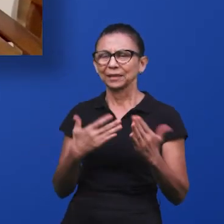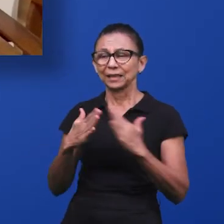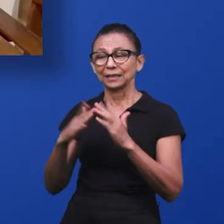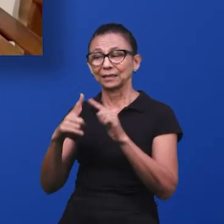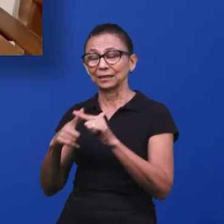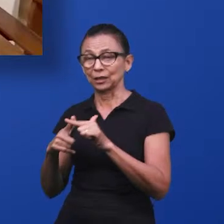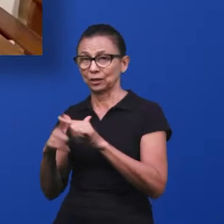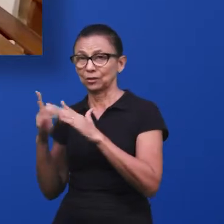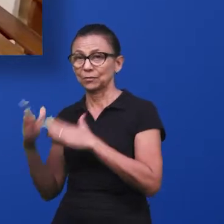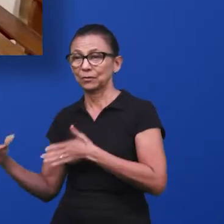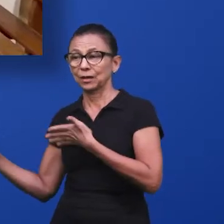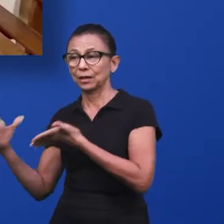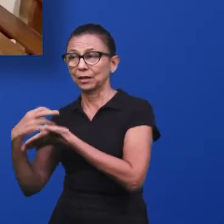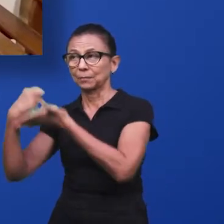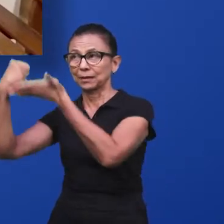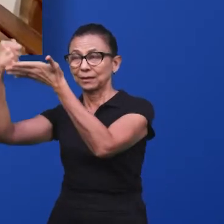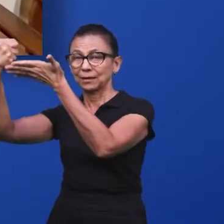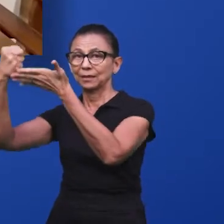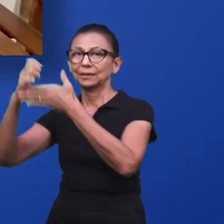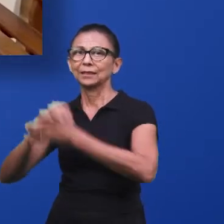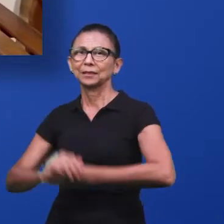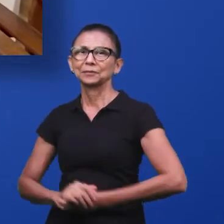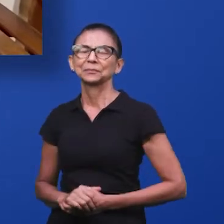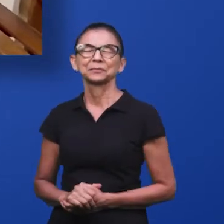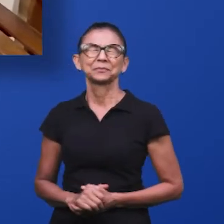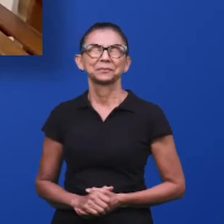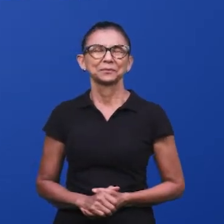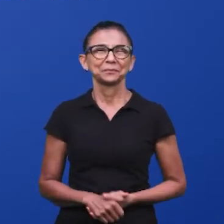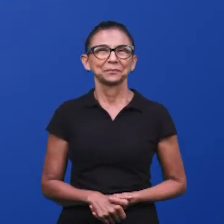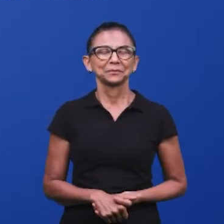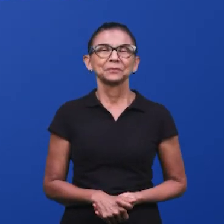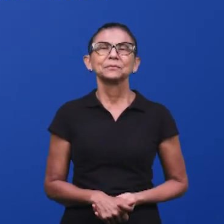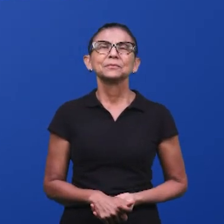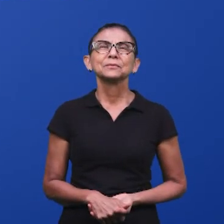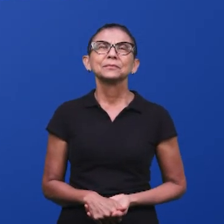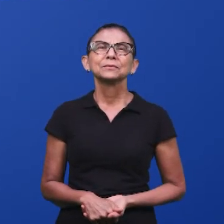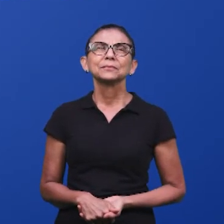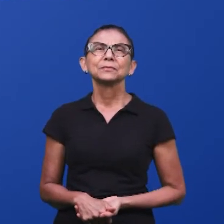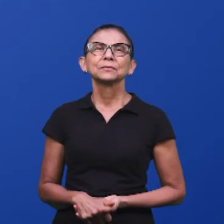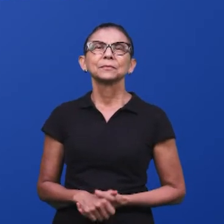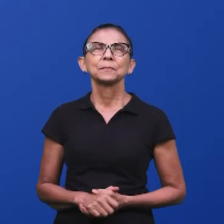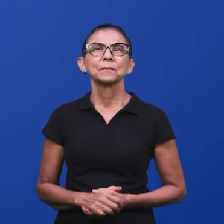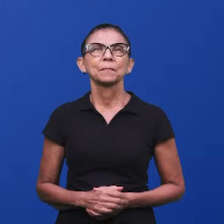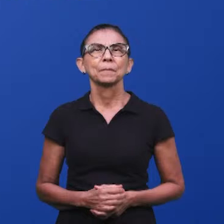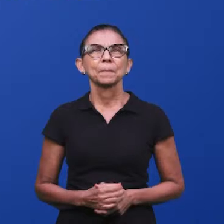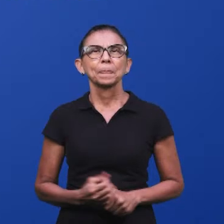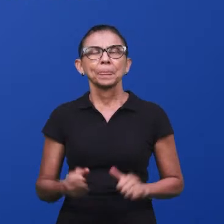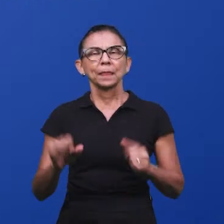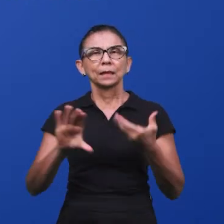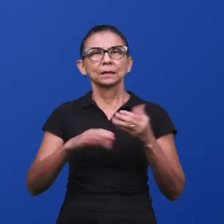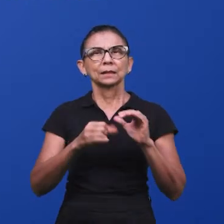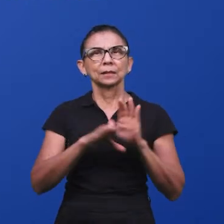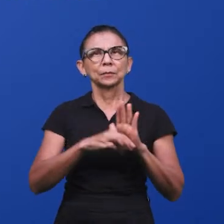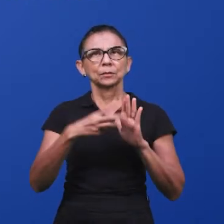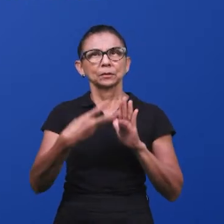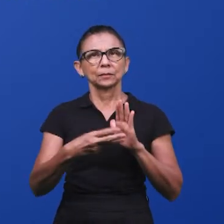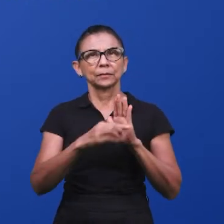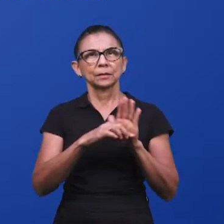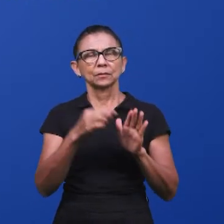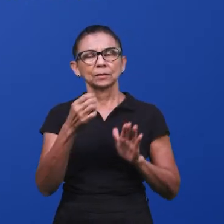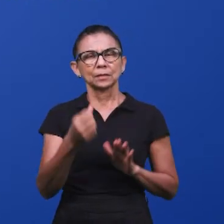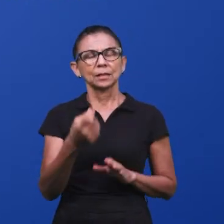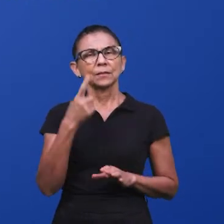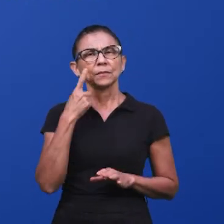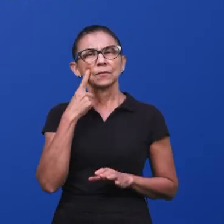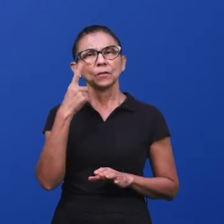do mundo. A paz, Senhor Jesus! Leggendo o livro de Cante, capítulo 3, versículo 6,